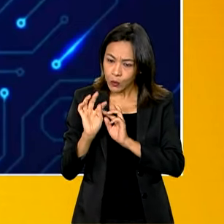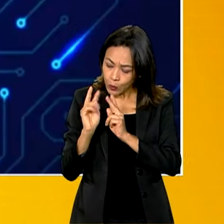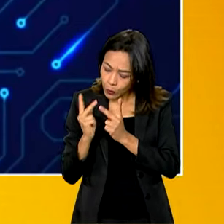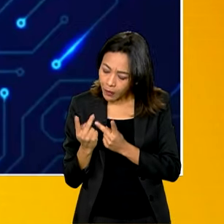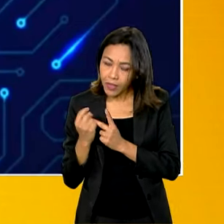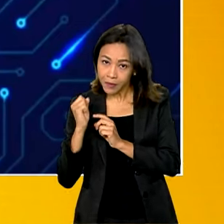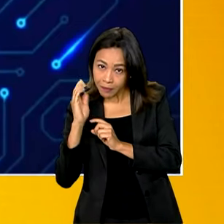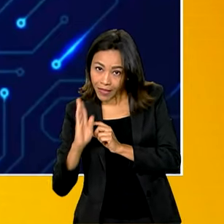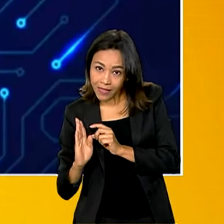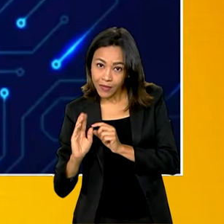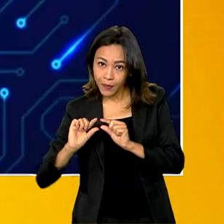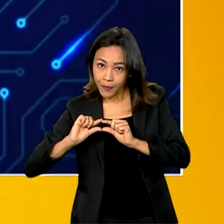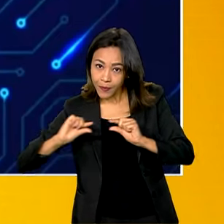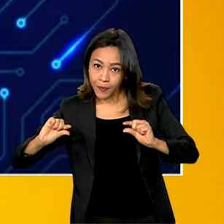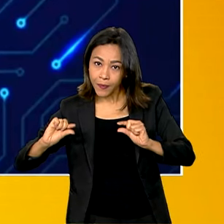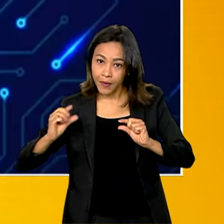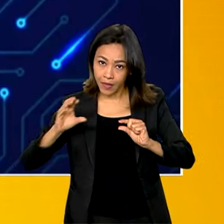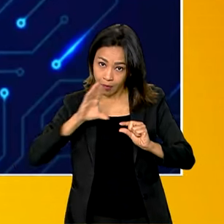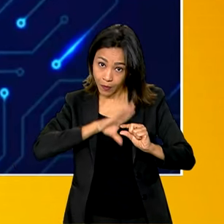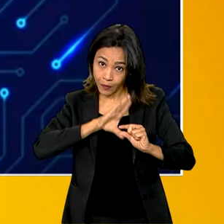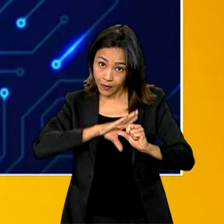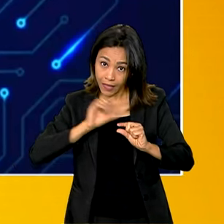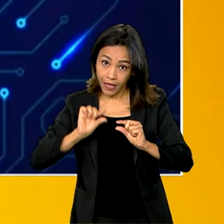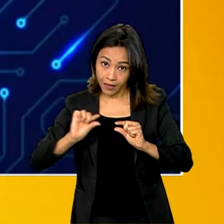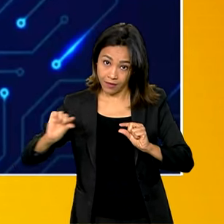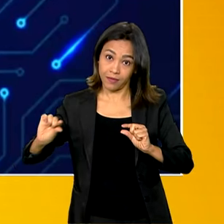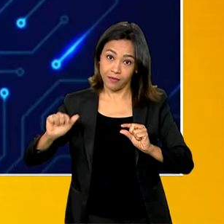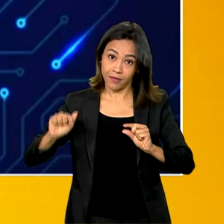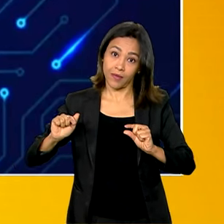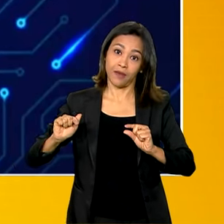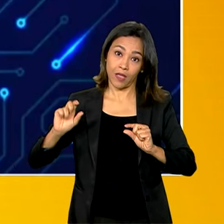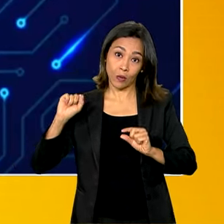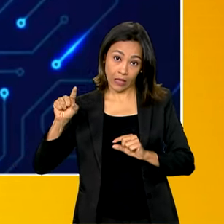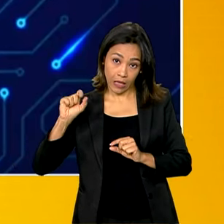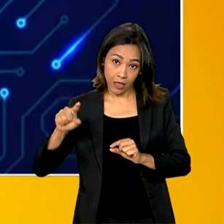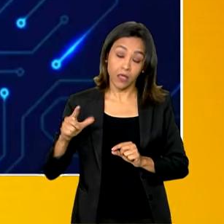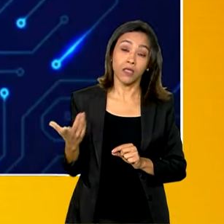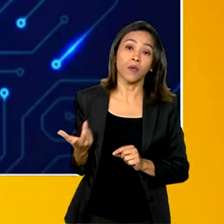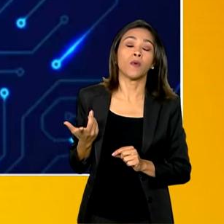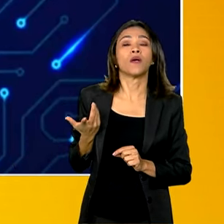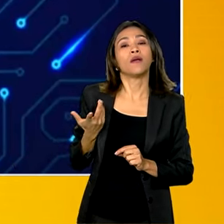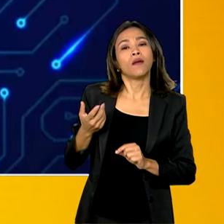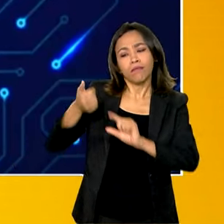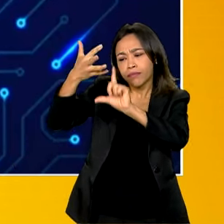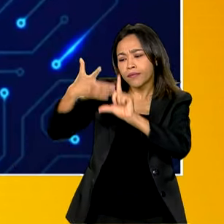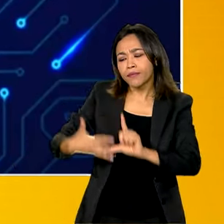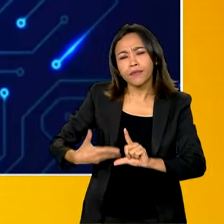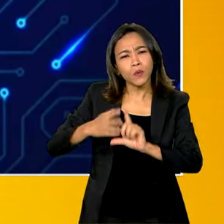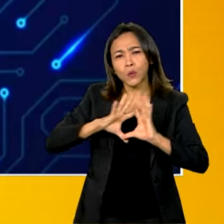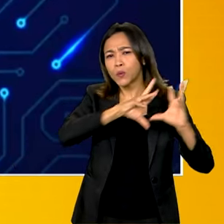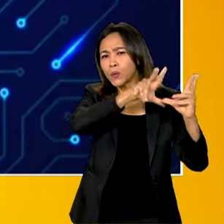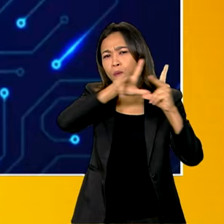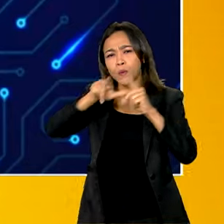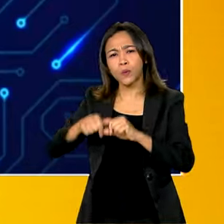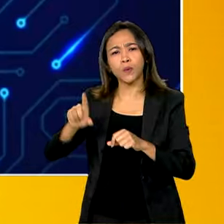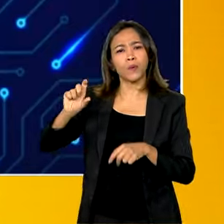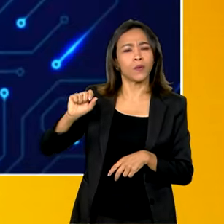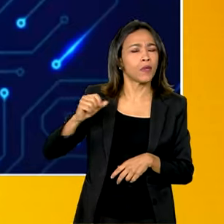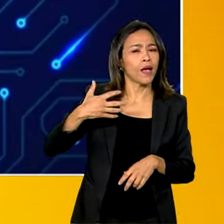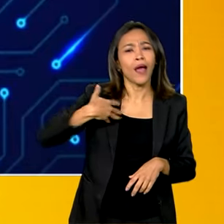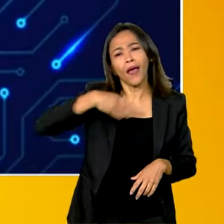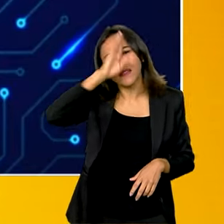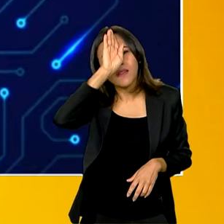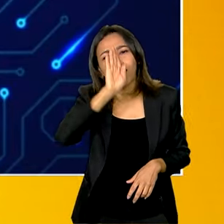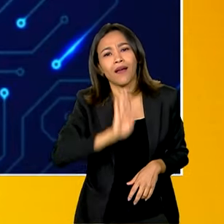Autoria Nacional de Direitos Humanos do Ministério da Direitos Humanos. Enfim, todas essas plataformas são gratuitas, anônimas